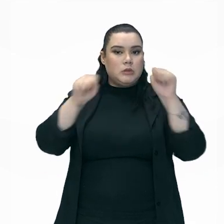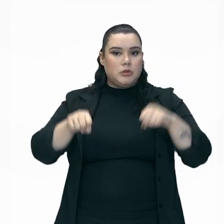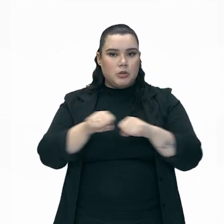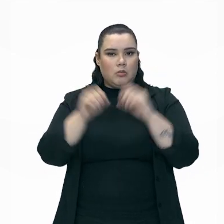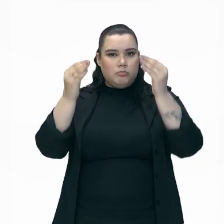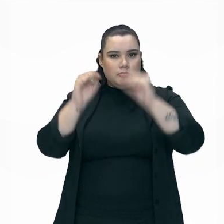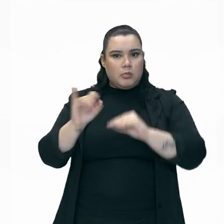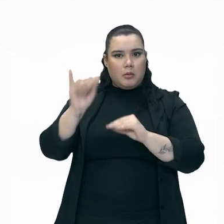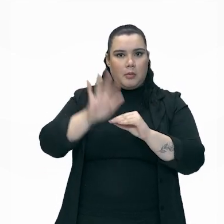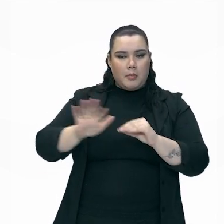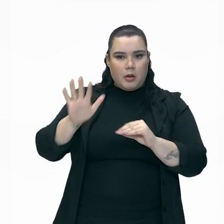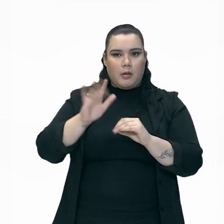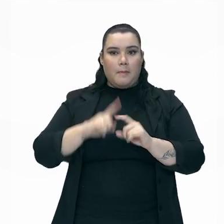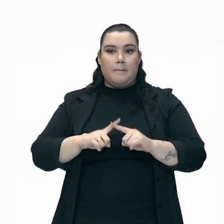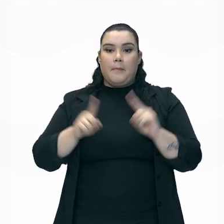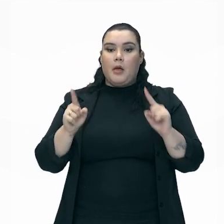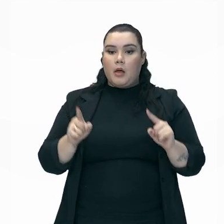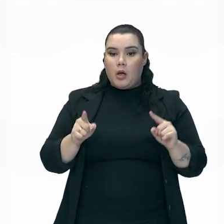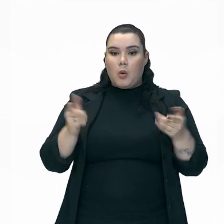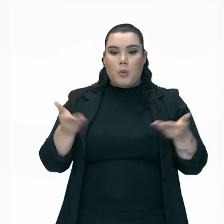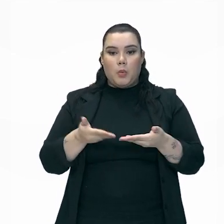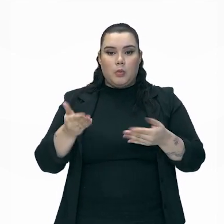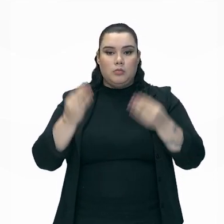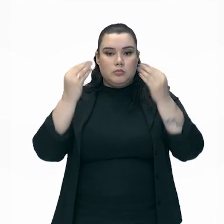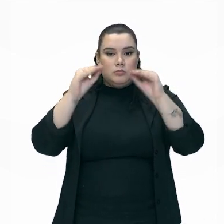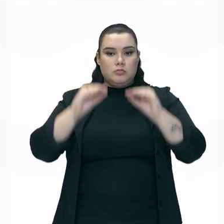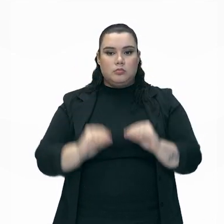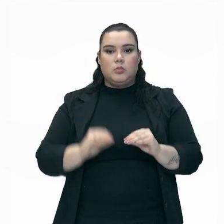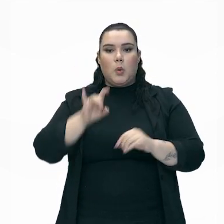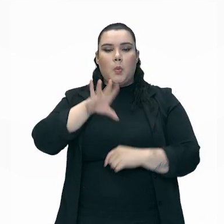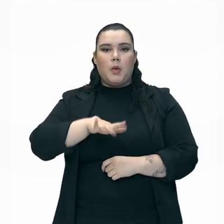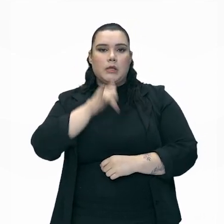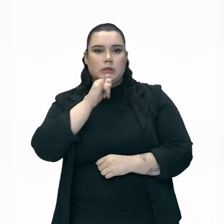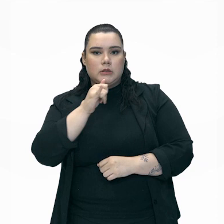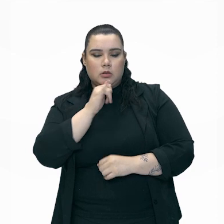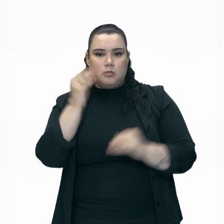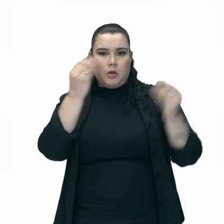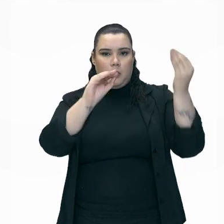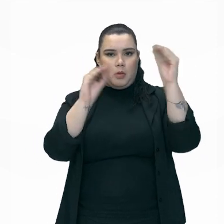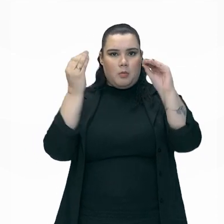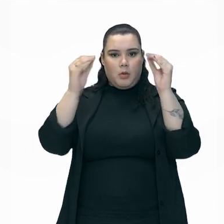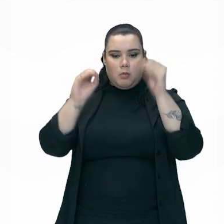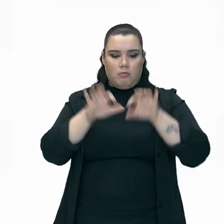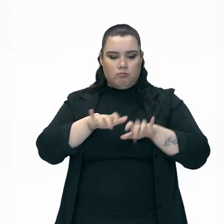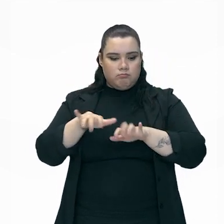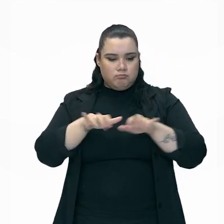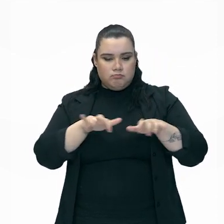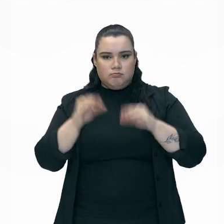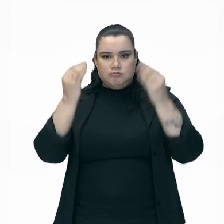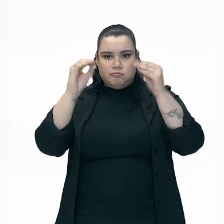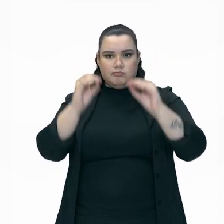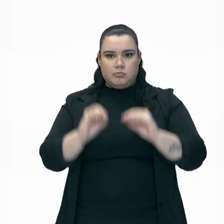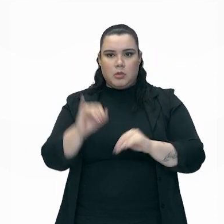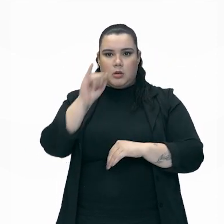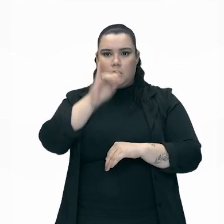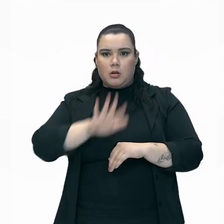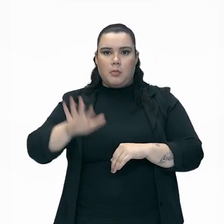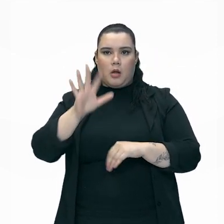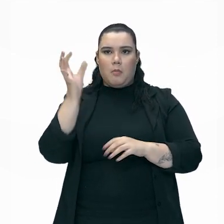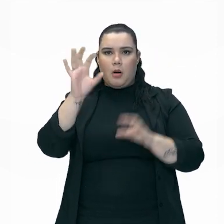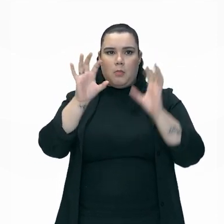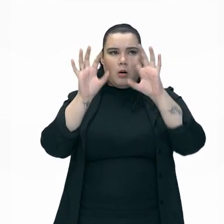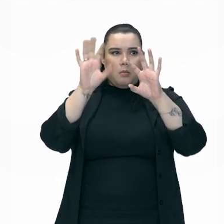por exemplo, né. Mas ela pode ser feita hoje em dia de maneira artificial, só botando os comandos ali e a imagem vai sendo